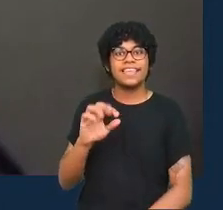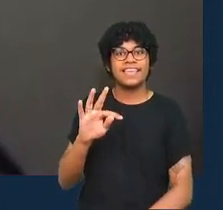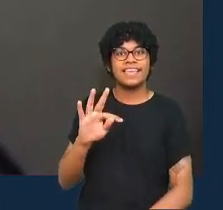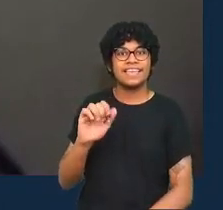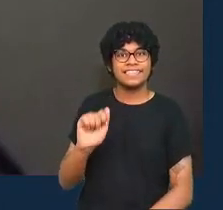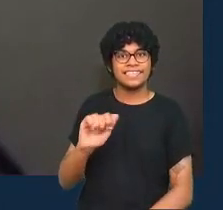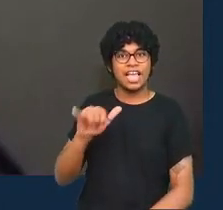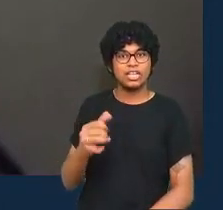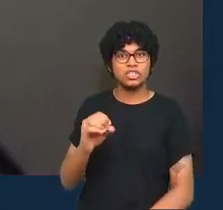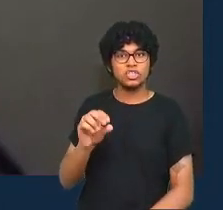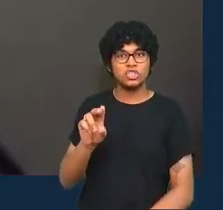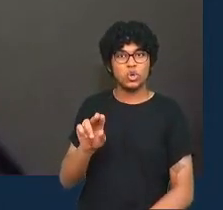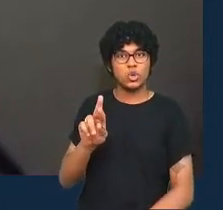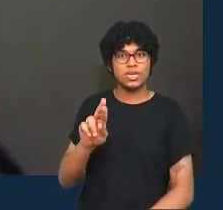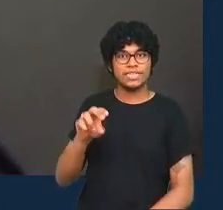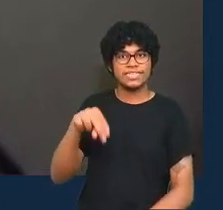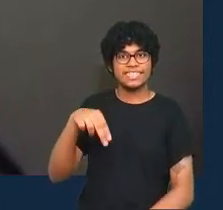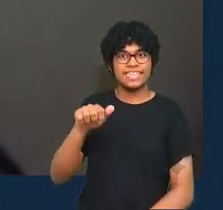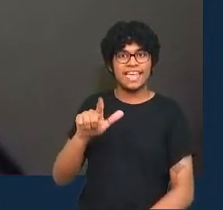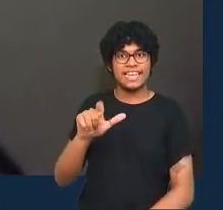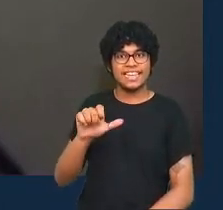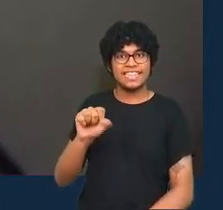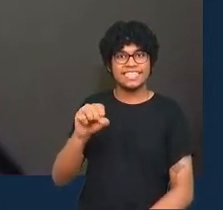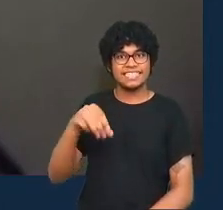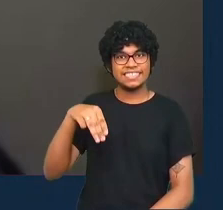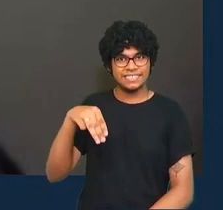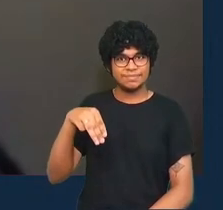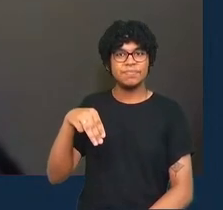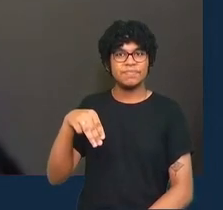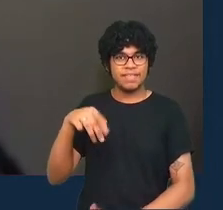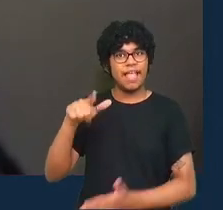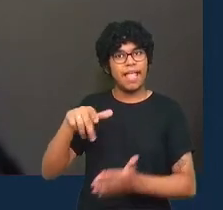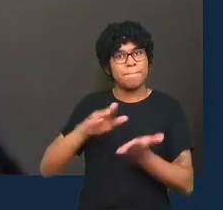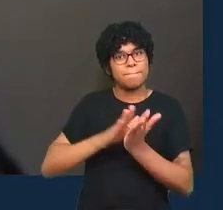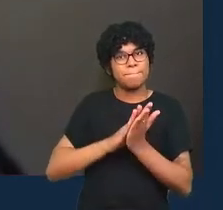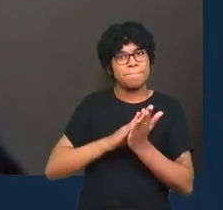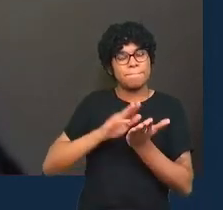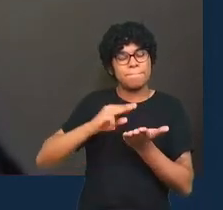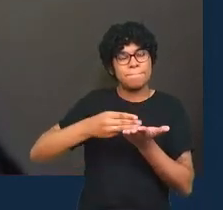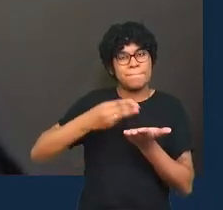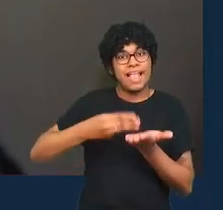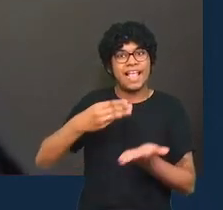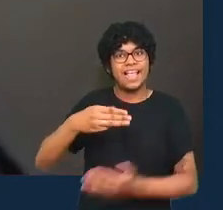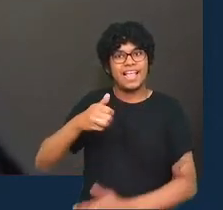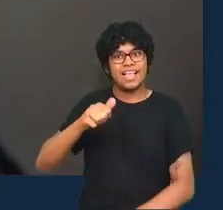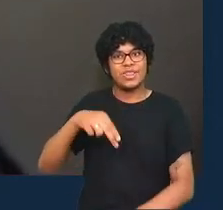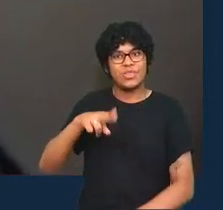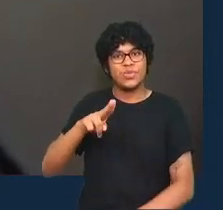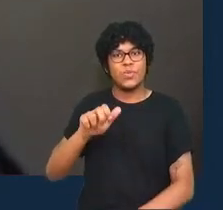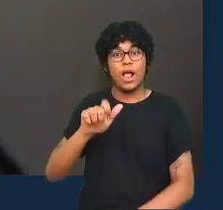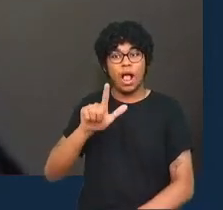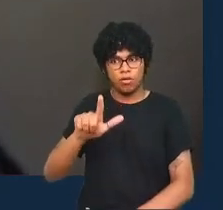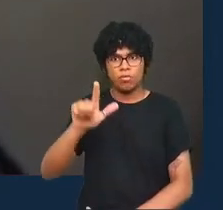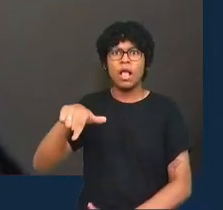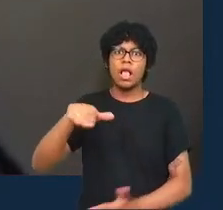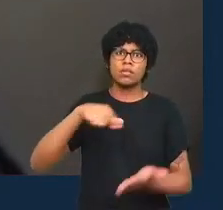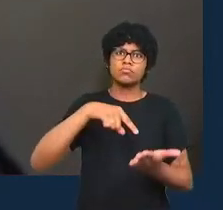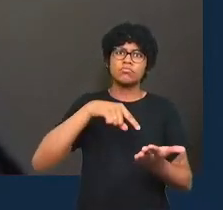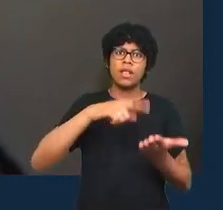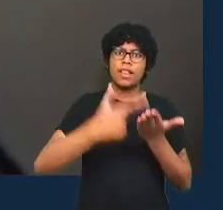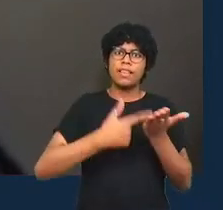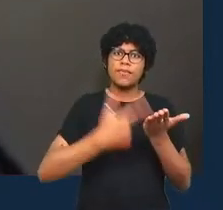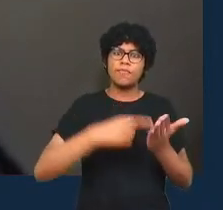Handbook, o Manual do Jornalismo de Dados. A versão em português foi organizada pela Eastport